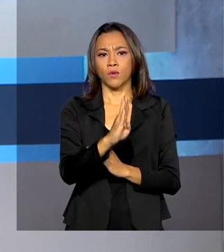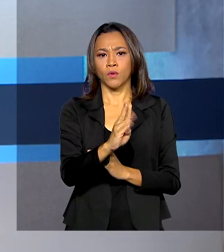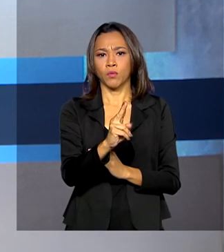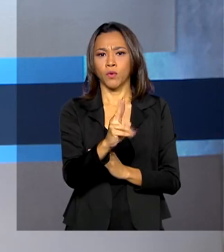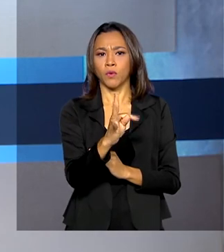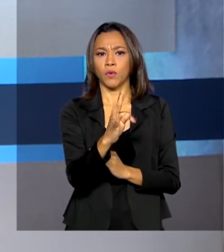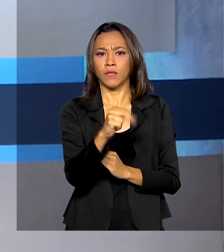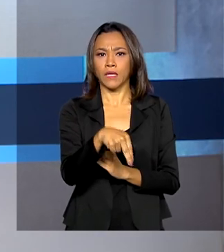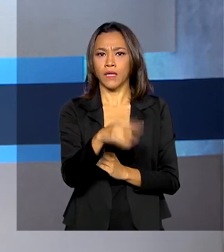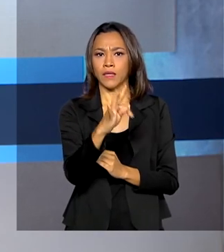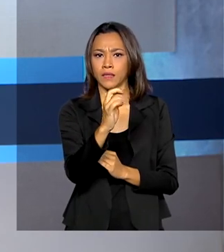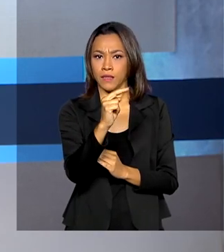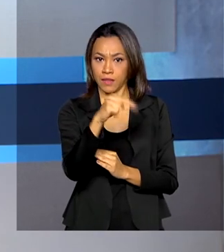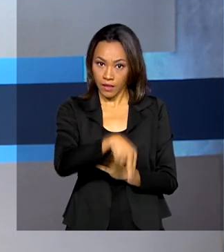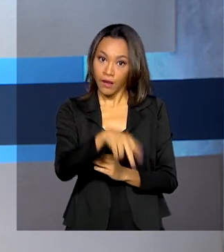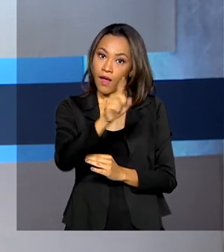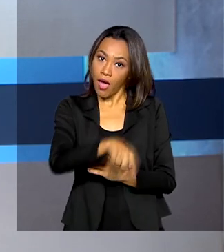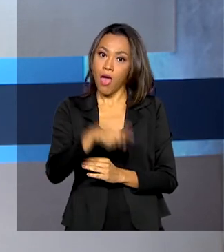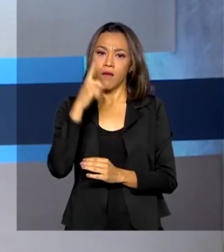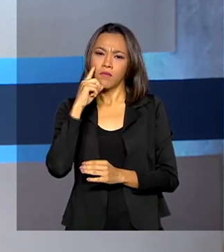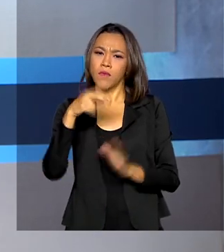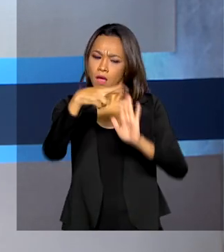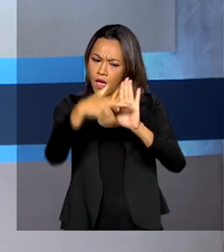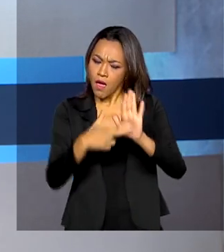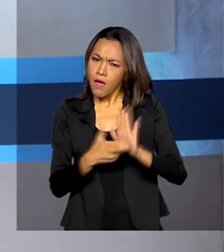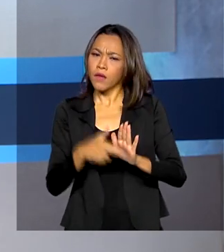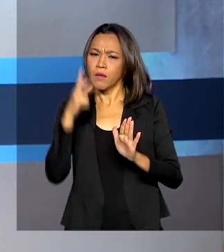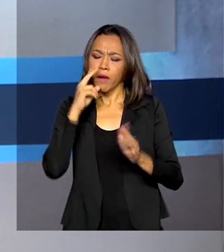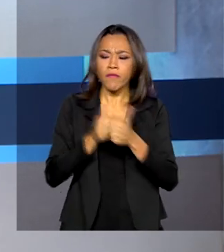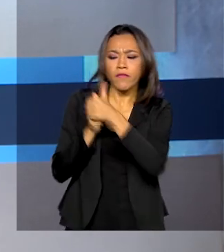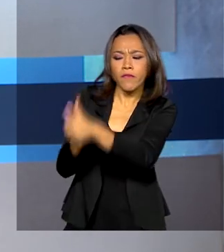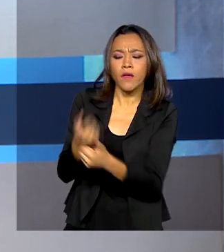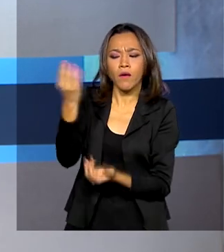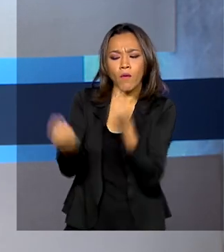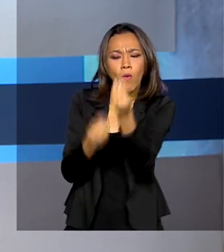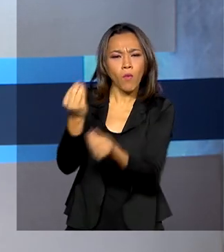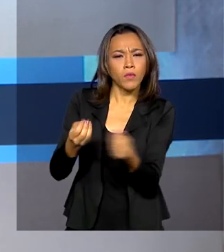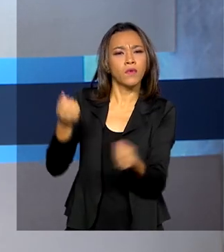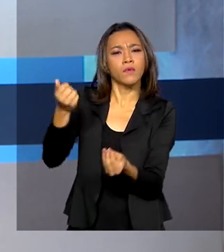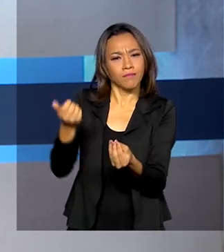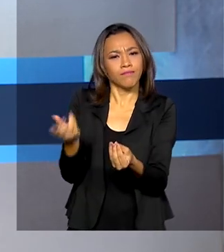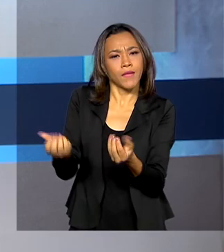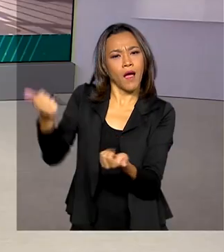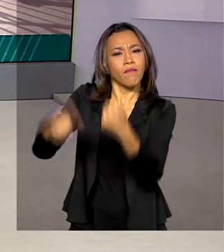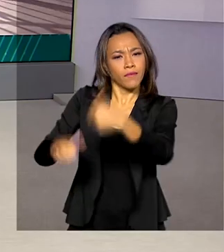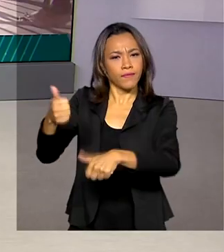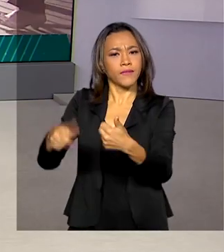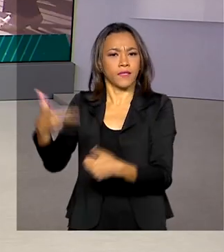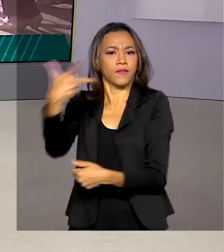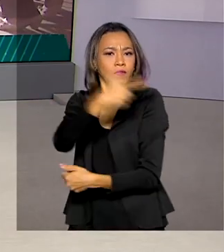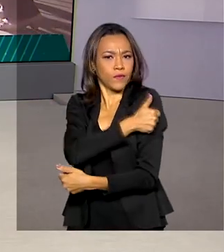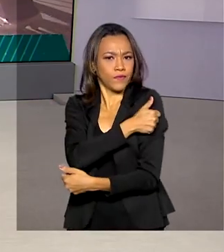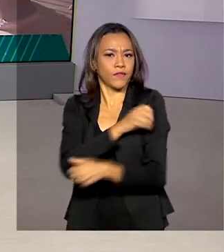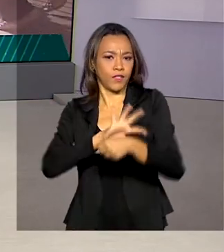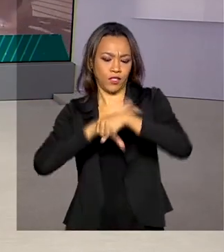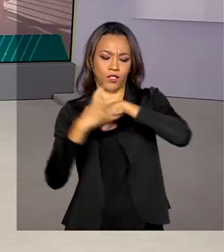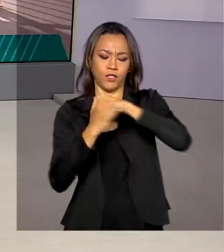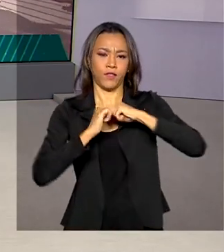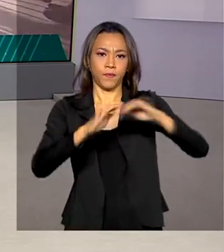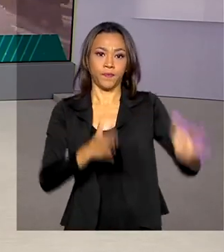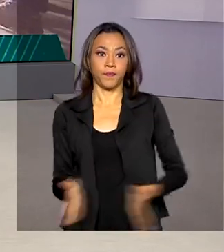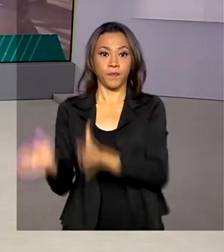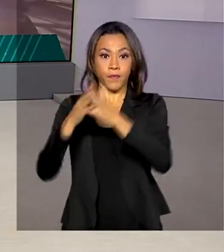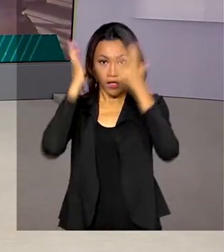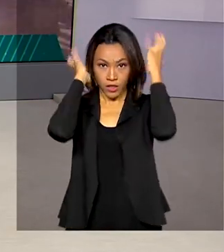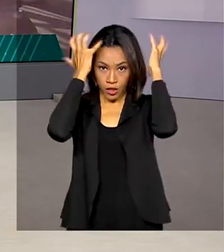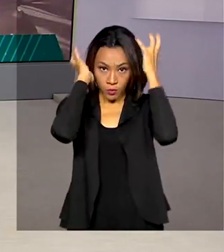é requisito indispensável para um eventual registro das vacinas contra a Covid-19. Shampoo, condicionador